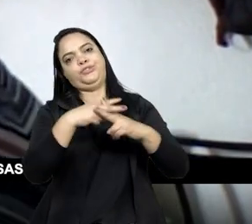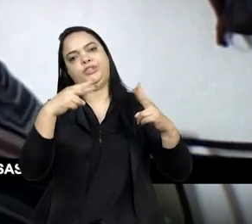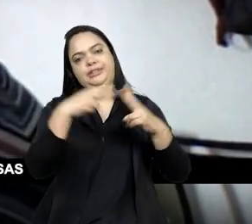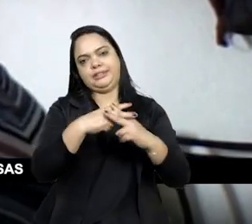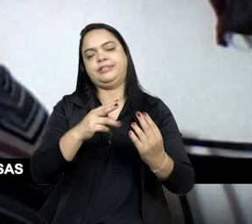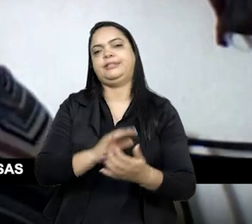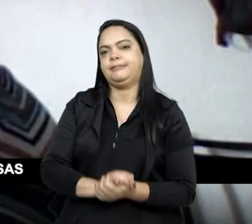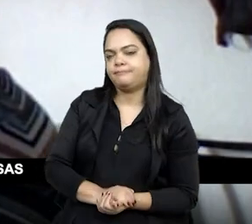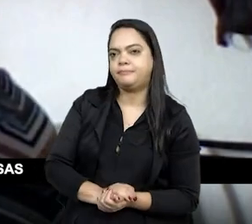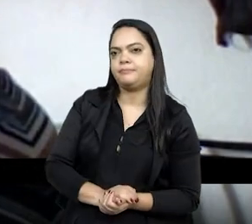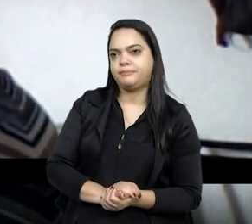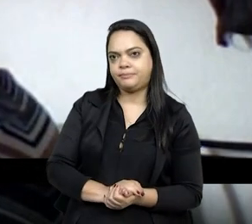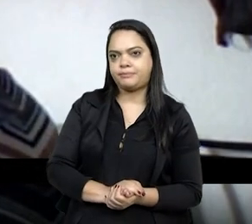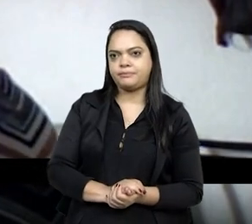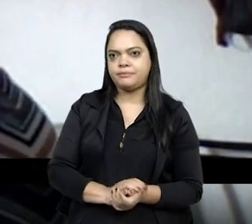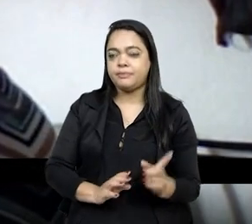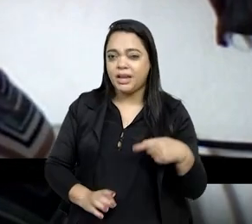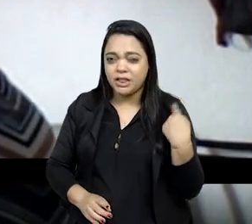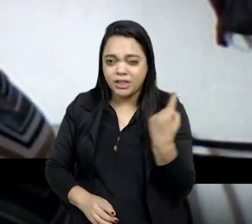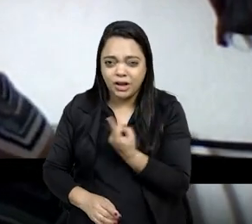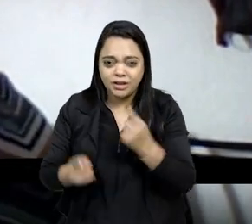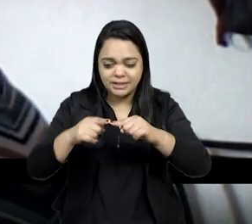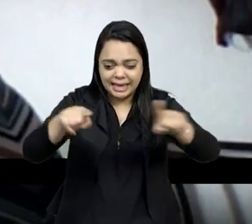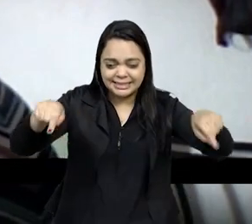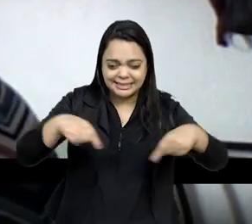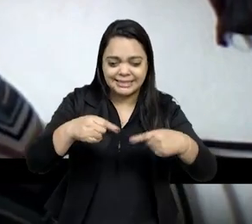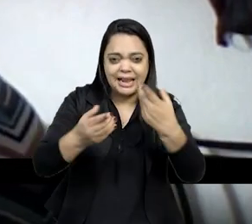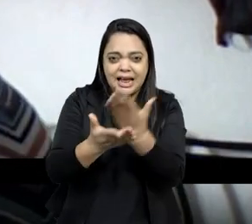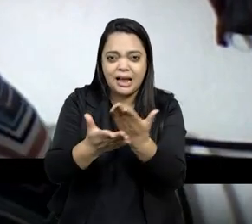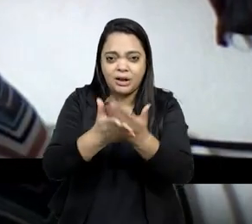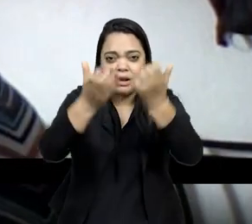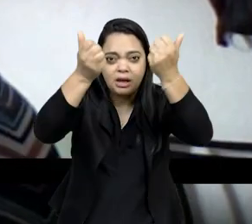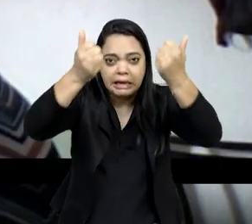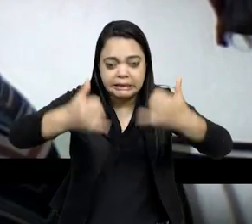vezes, quando a gente leva essas questões para a sala de aula,